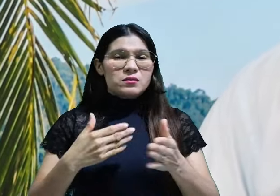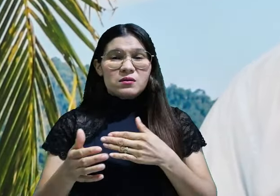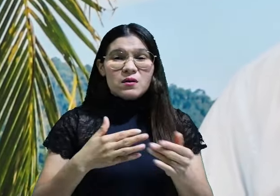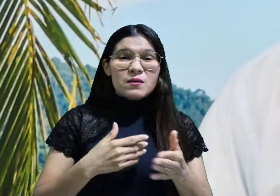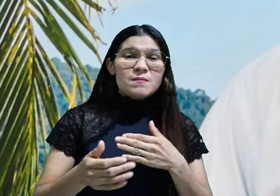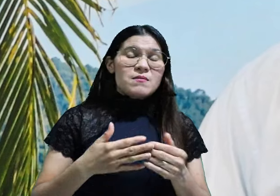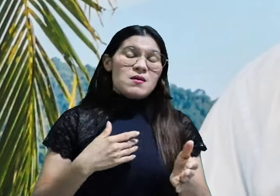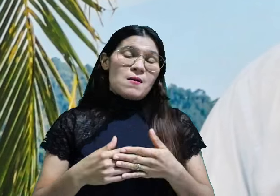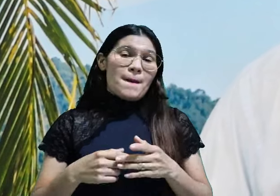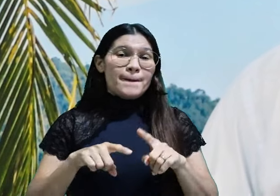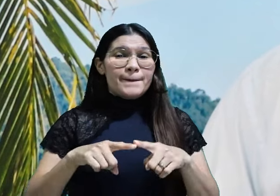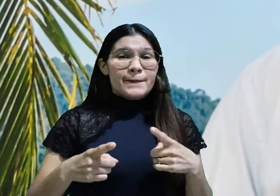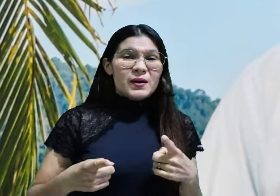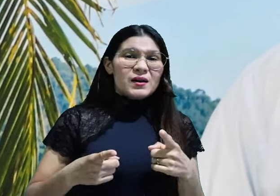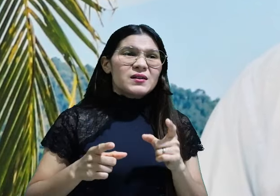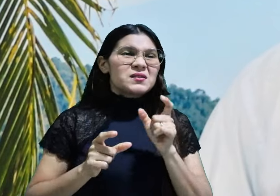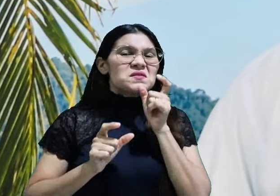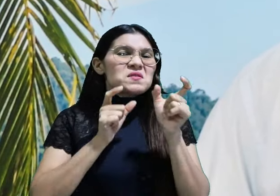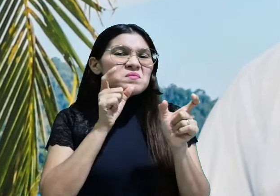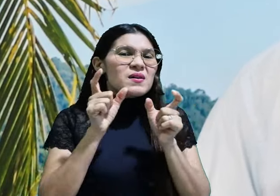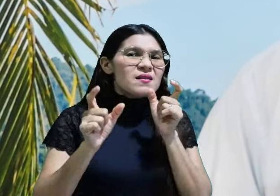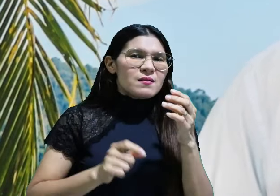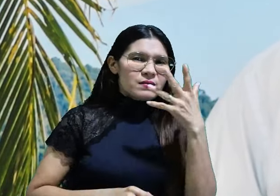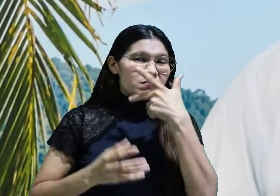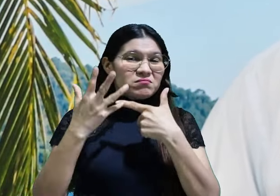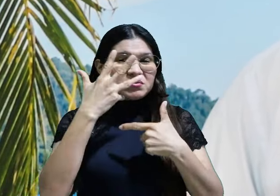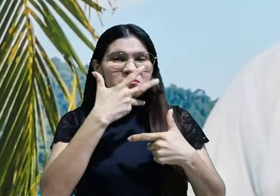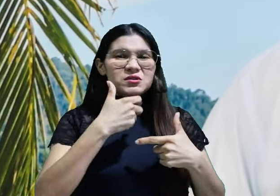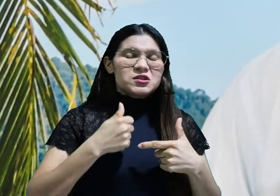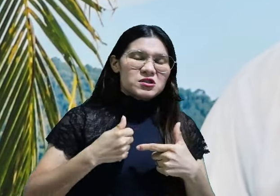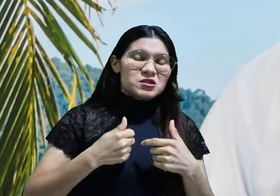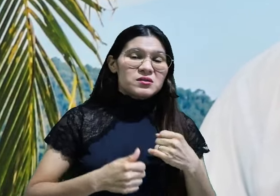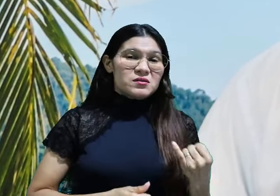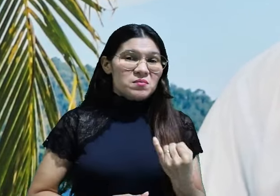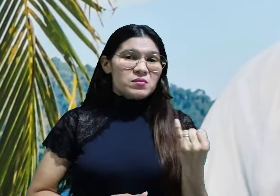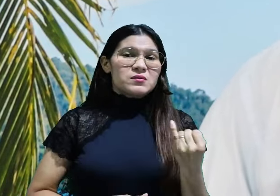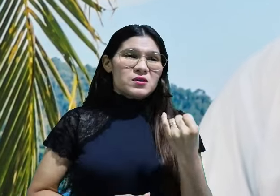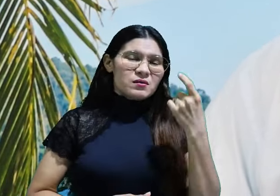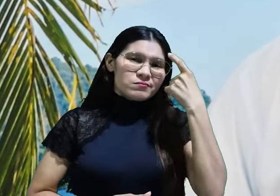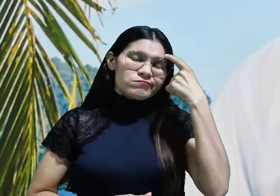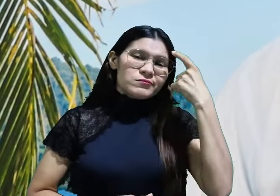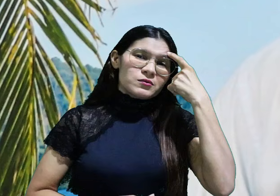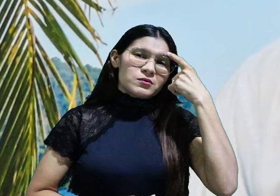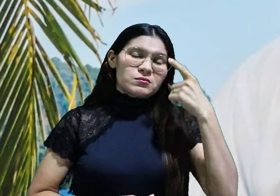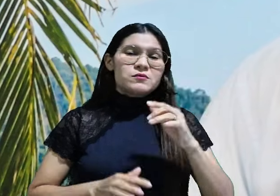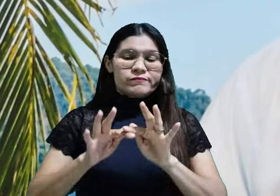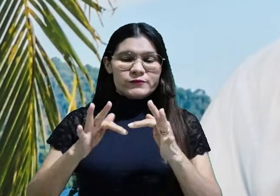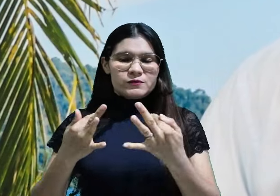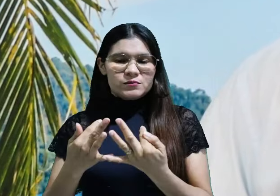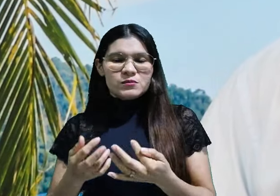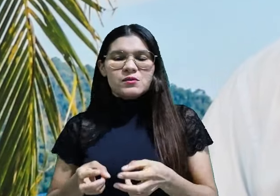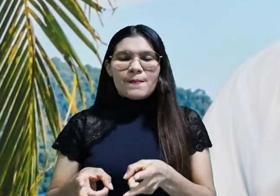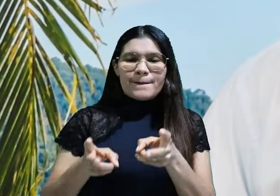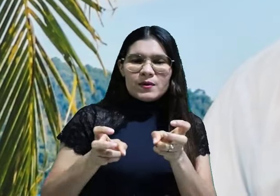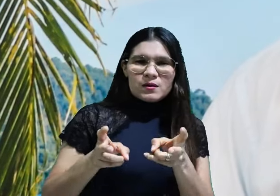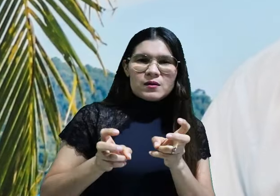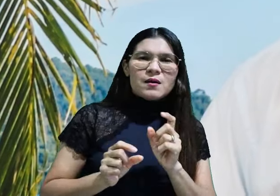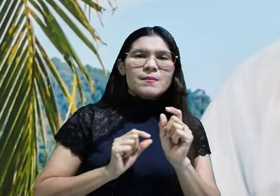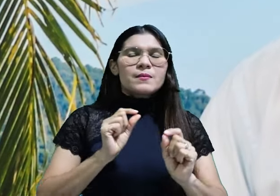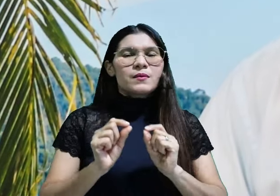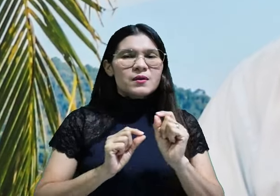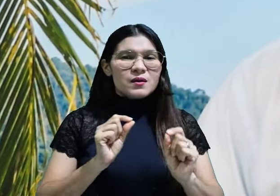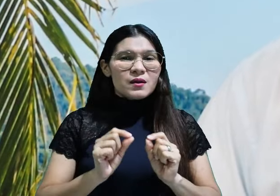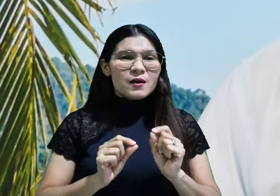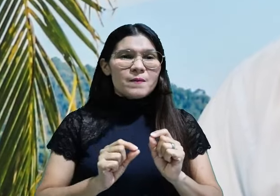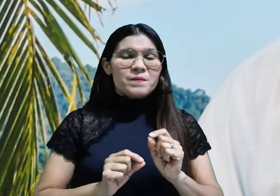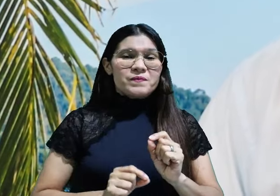apenas o uso de palavras bonitas e lapidadas em nossa mente. A família percebe quando a vida